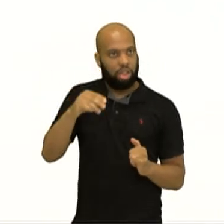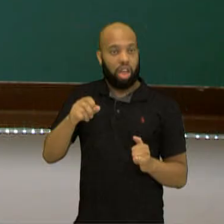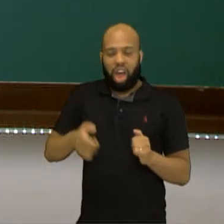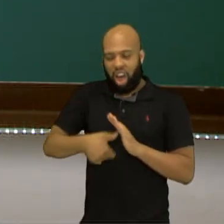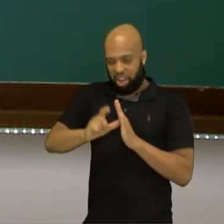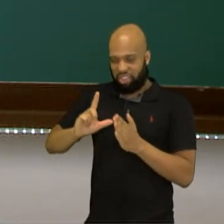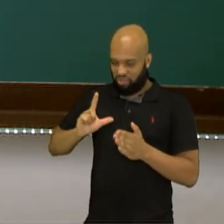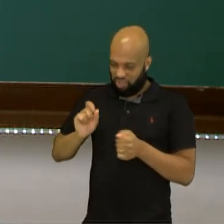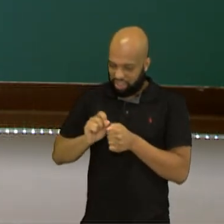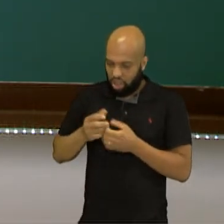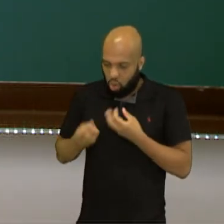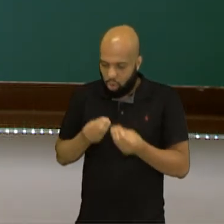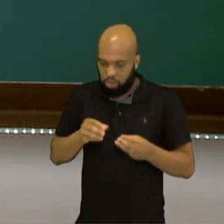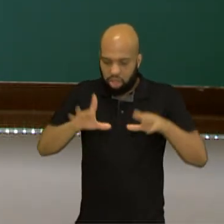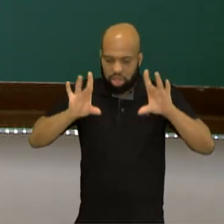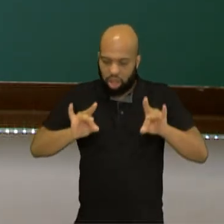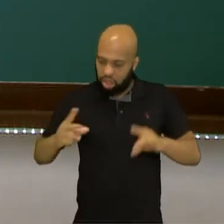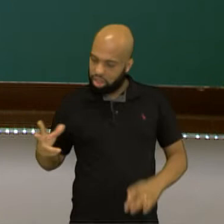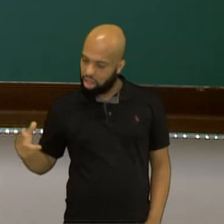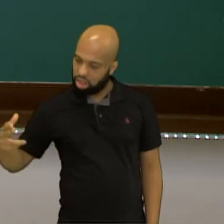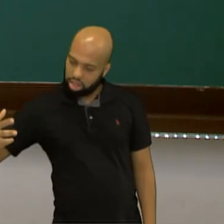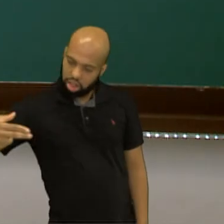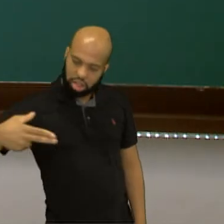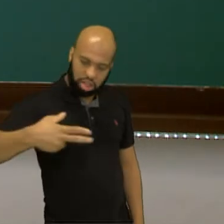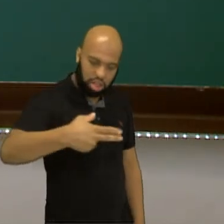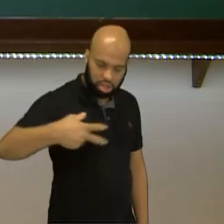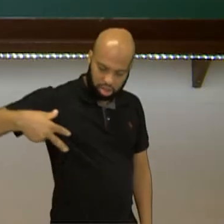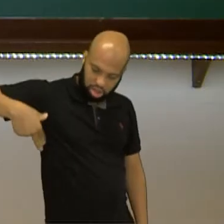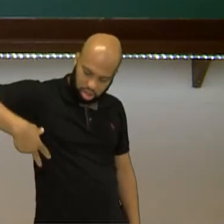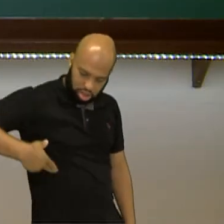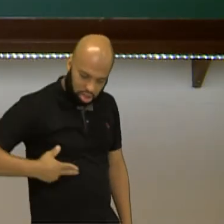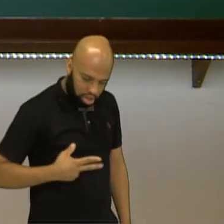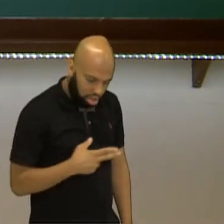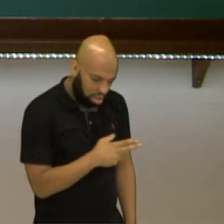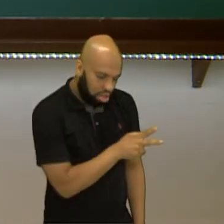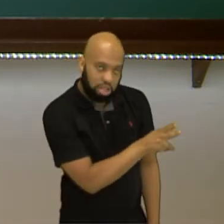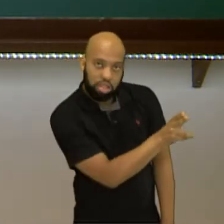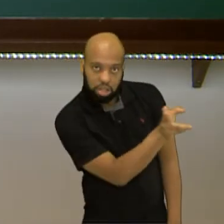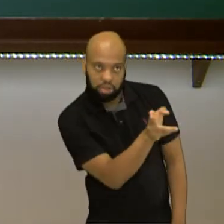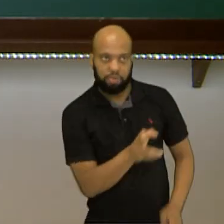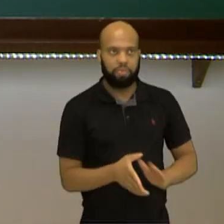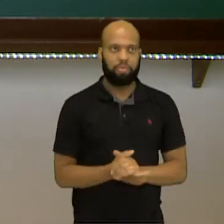um mosaico lá no seu skate. Hoje em dia é assim, cola em cima do shape e faz o recorte.